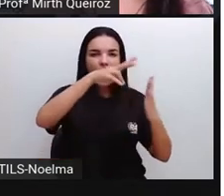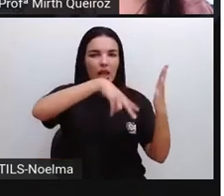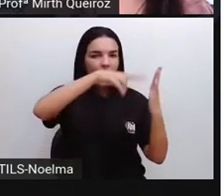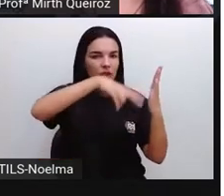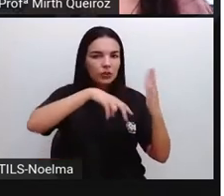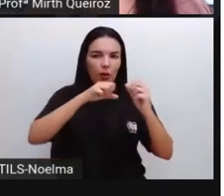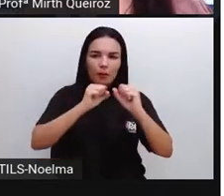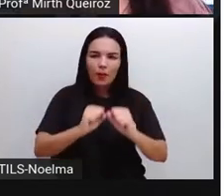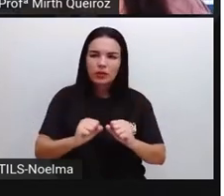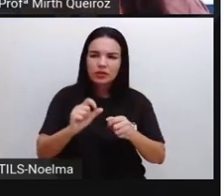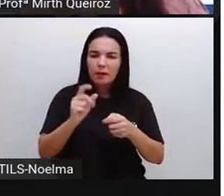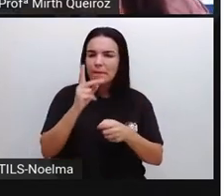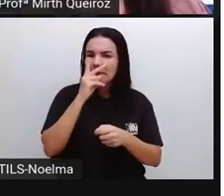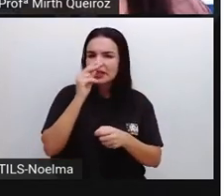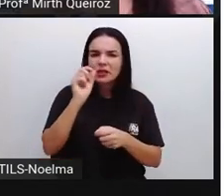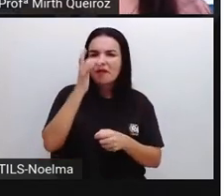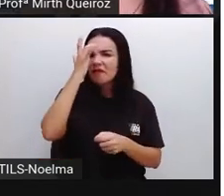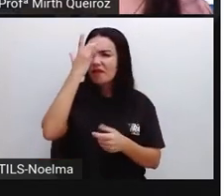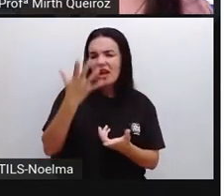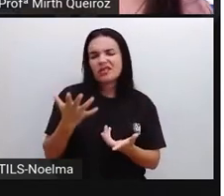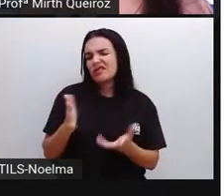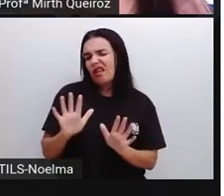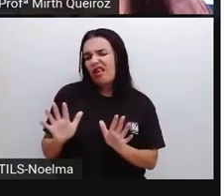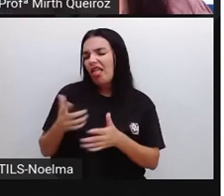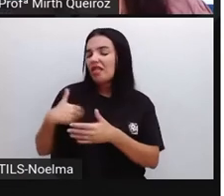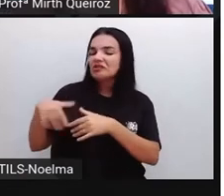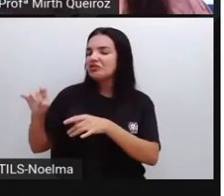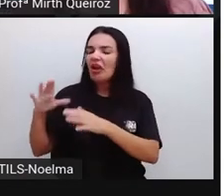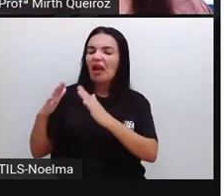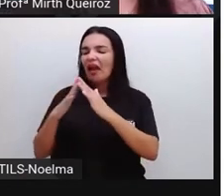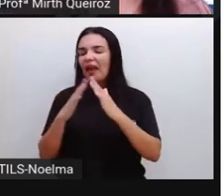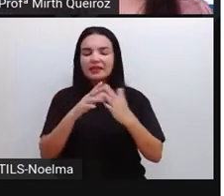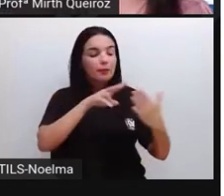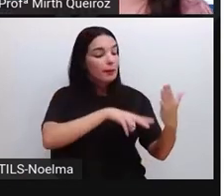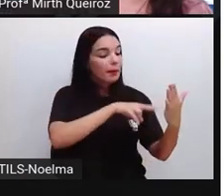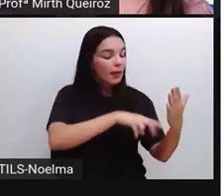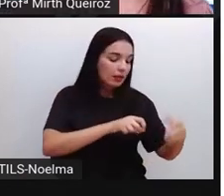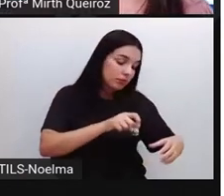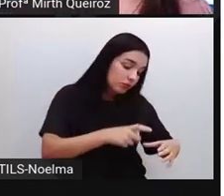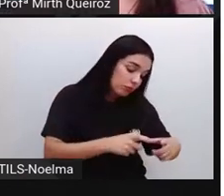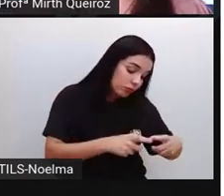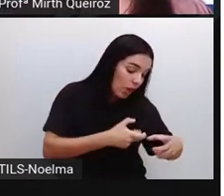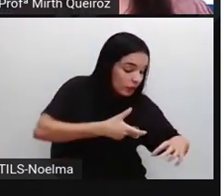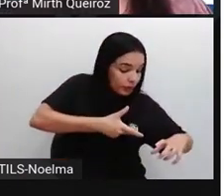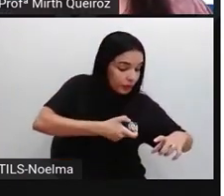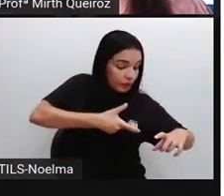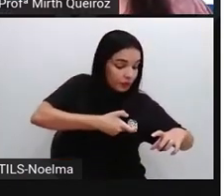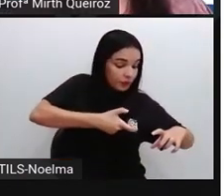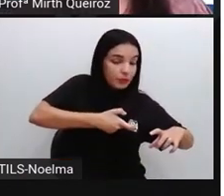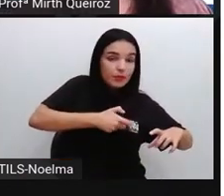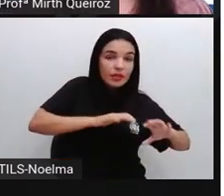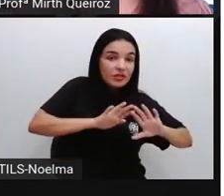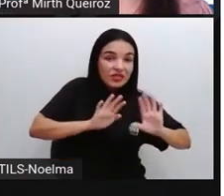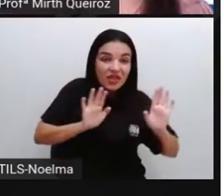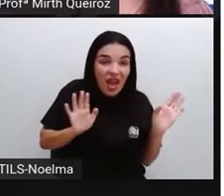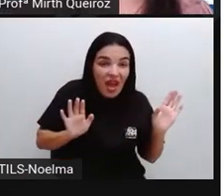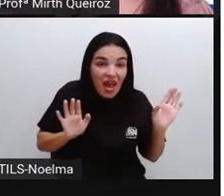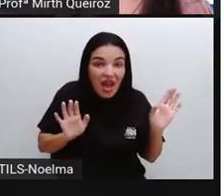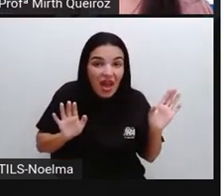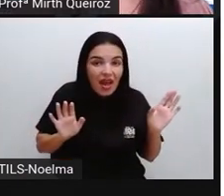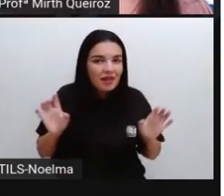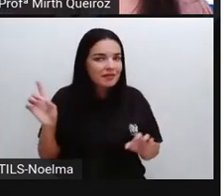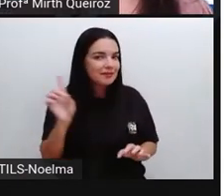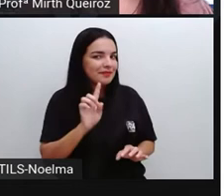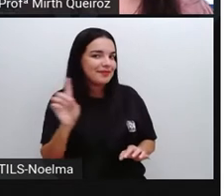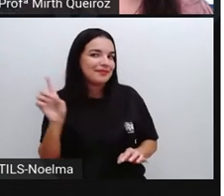parecer bem fácil à primeira vista, né? Vai passar lá na casa de cada um, analisar o hidrômetro, realizar a leitura,